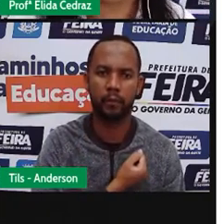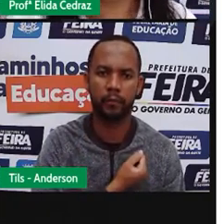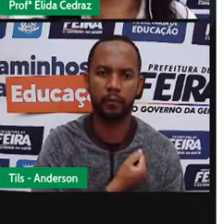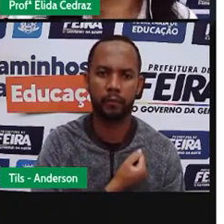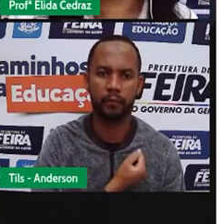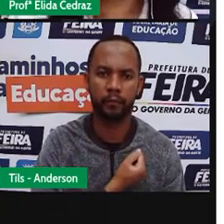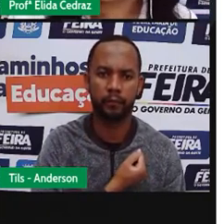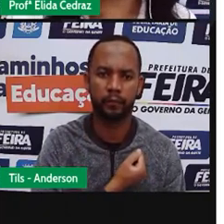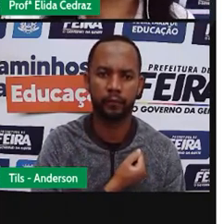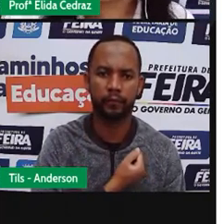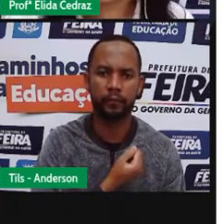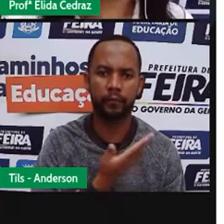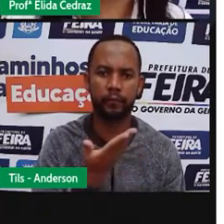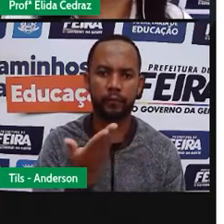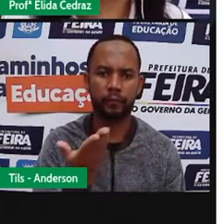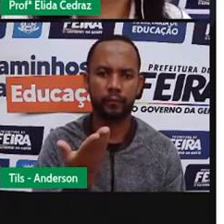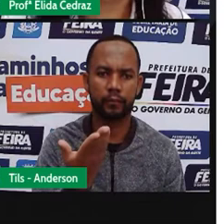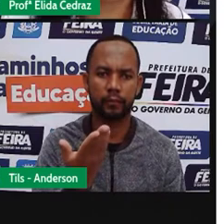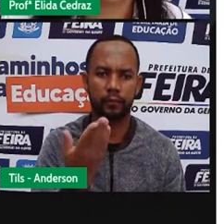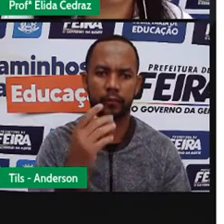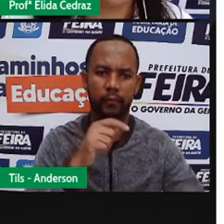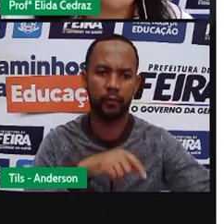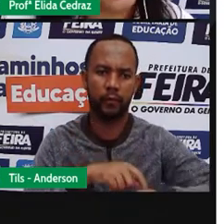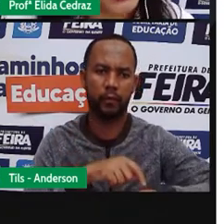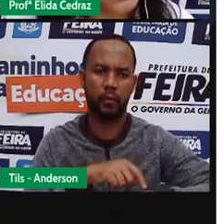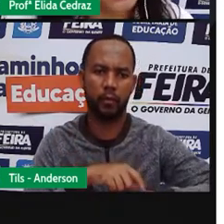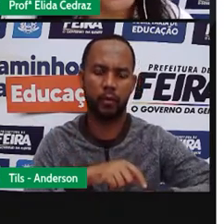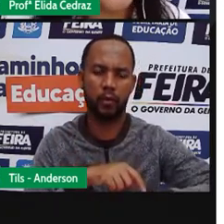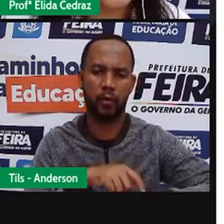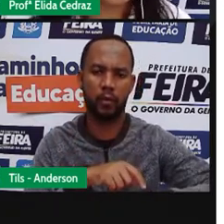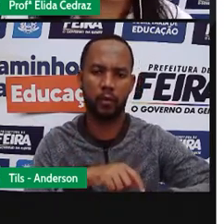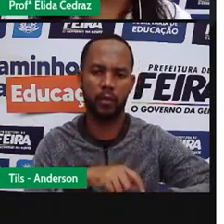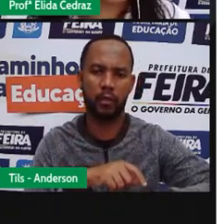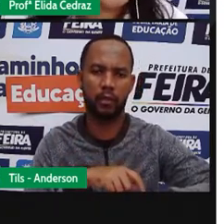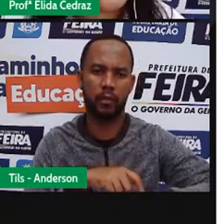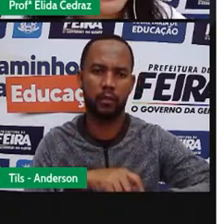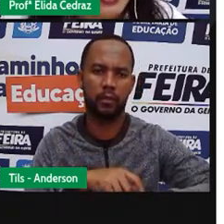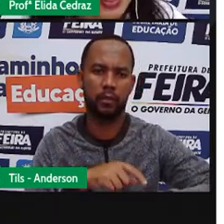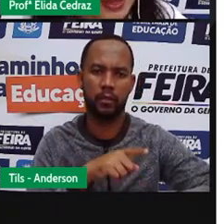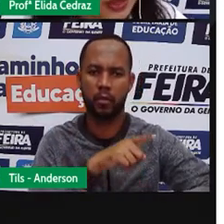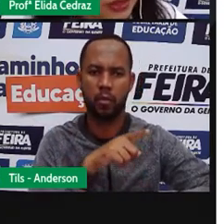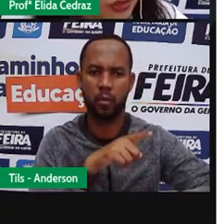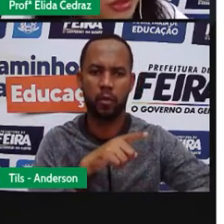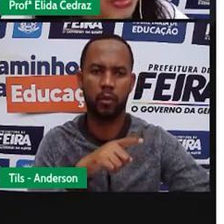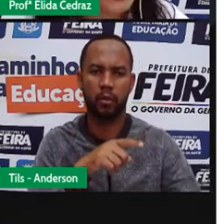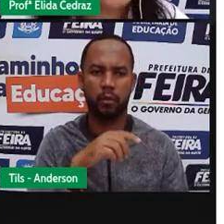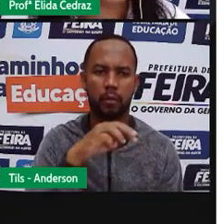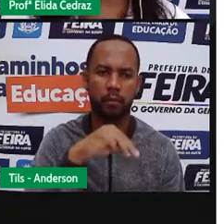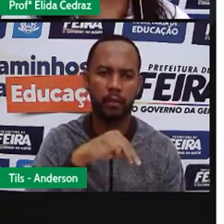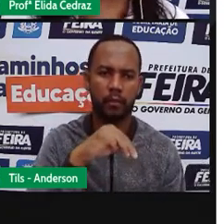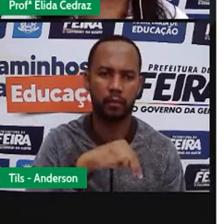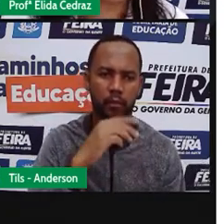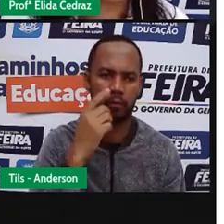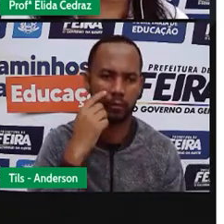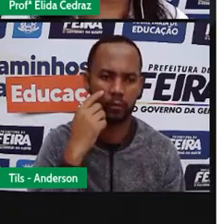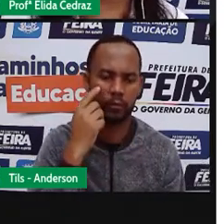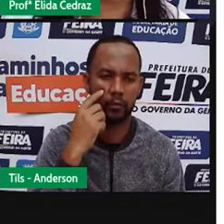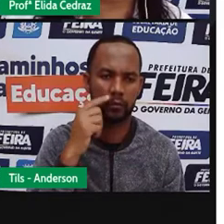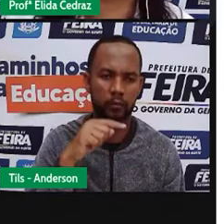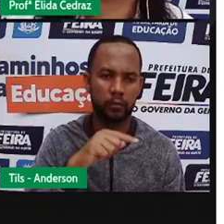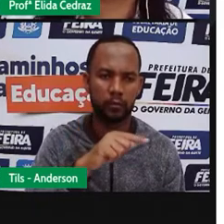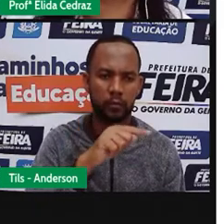horas e o do lado direito indica os minutos. Nesse relógio está